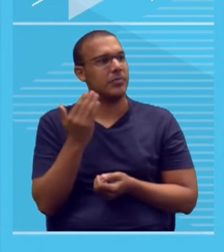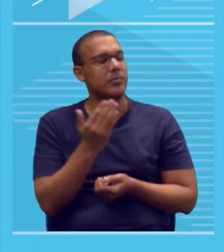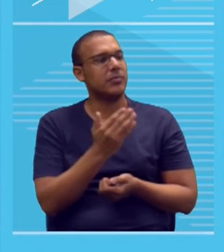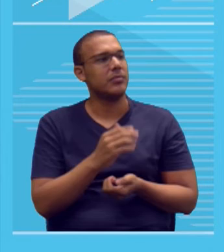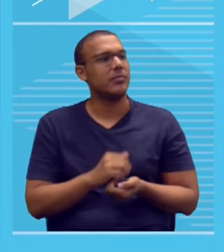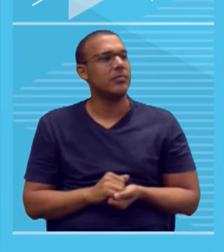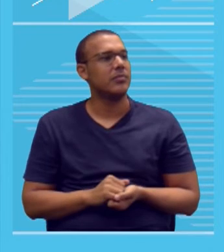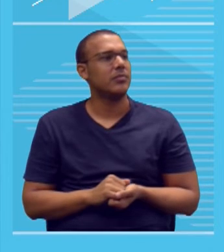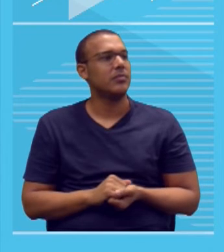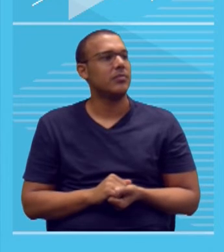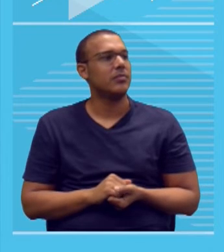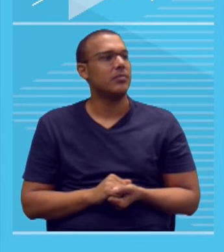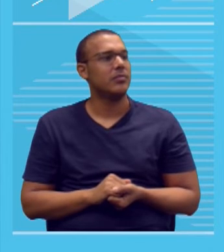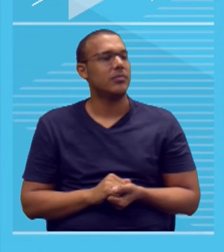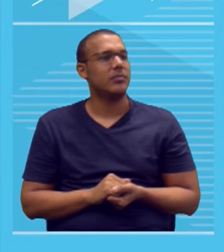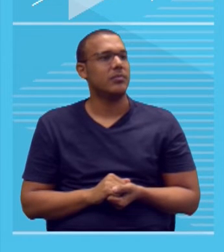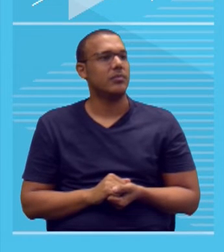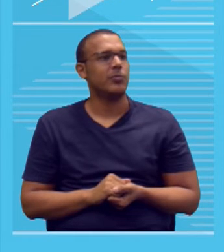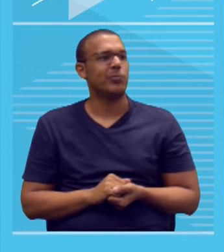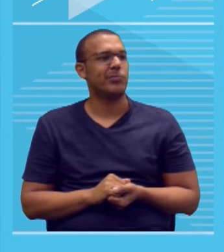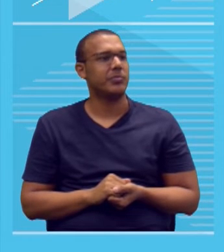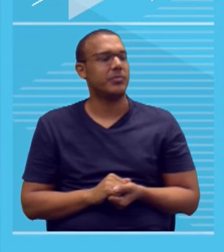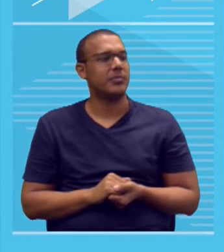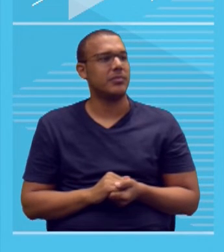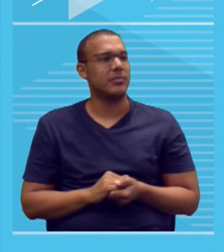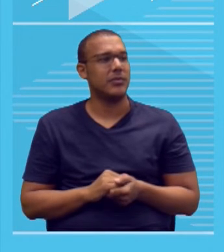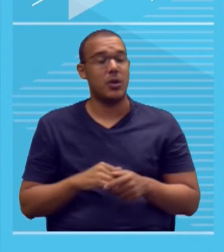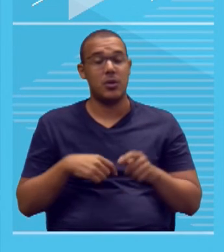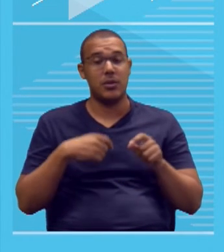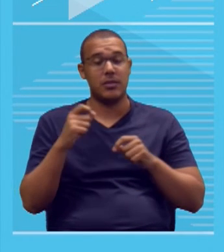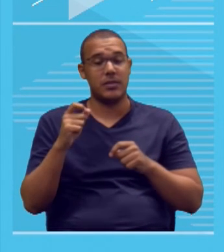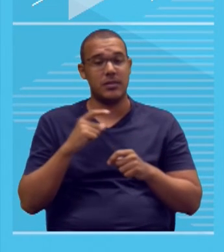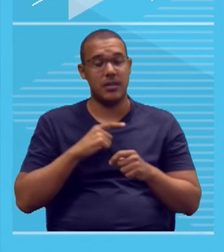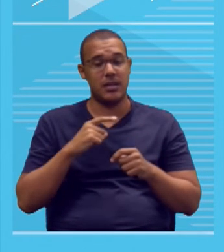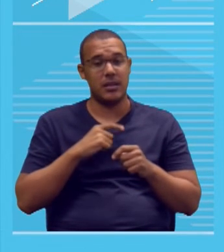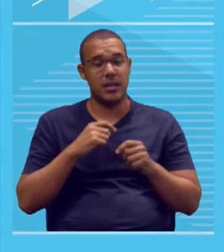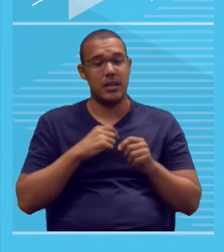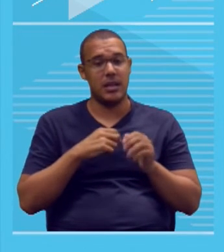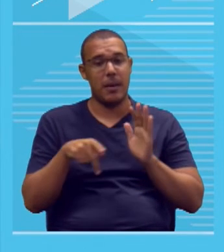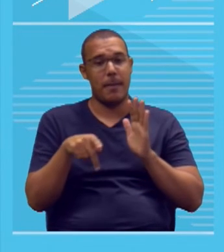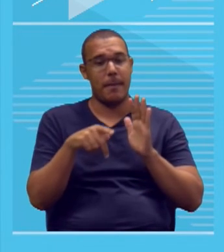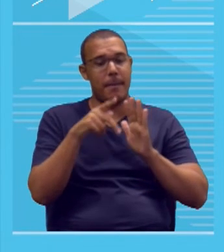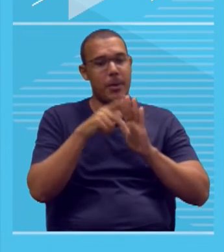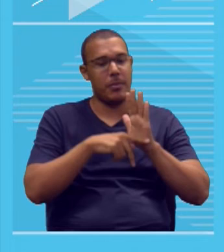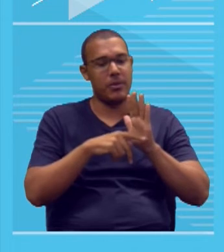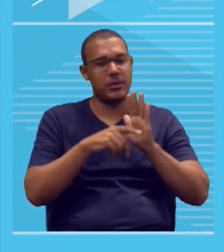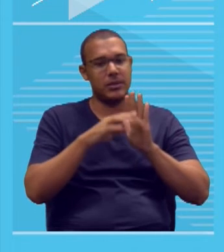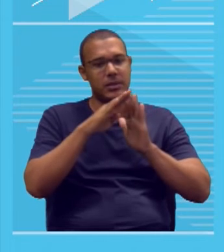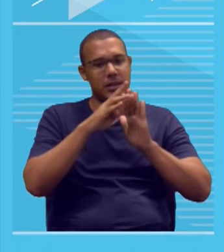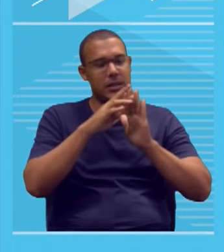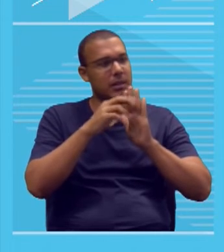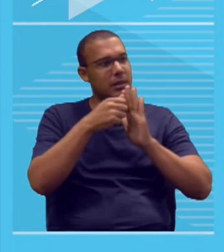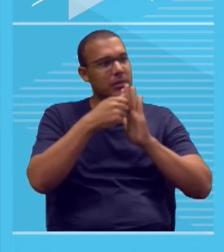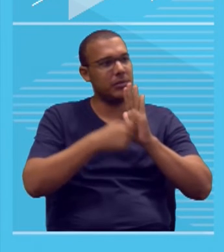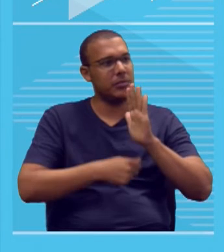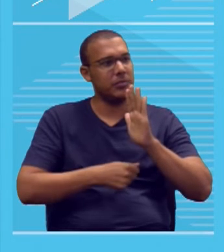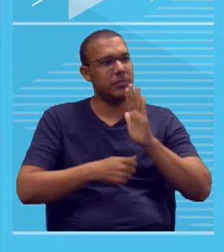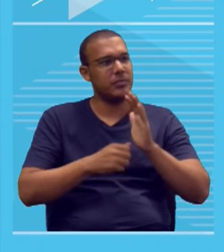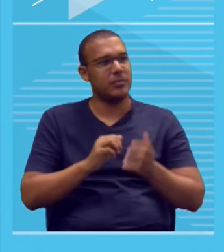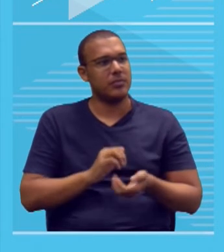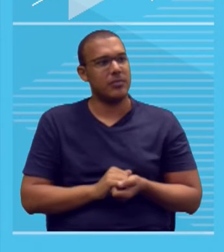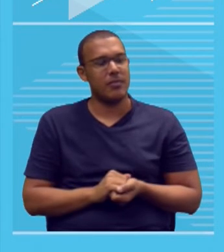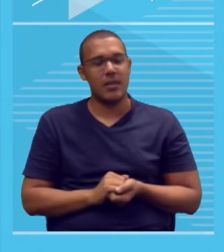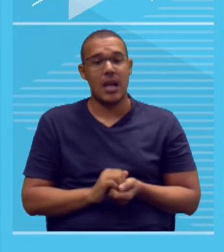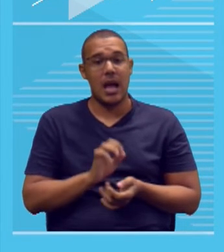o que você vai ter lá na sua proposta de redação. Como eu disse, cada uma das